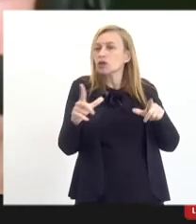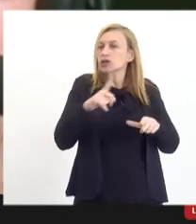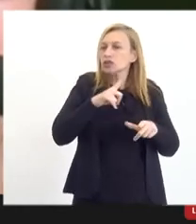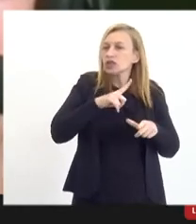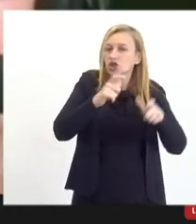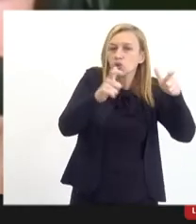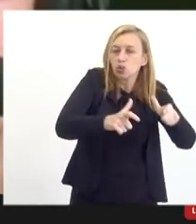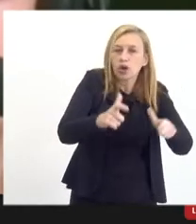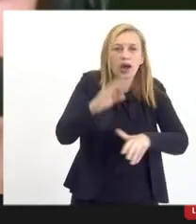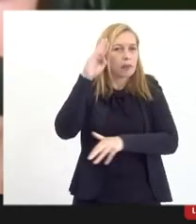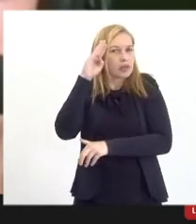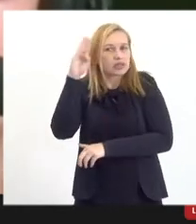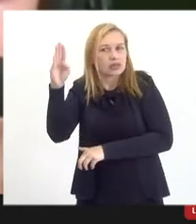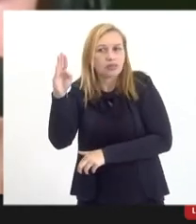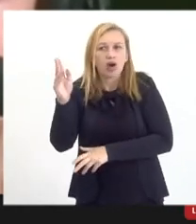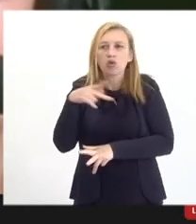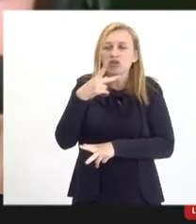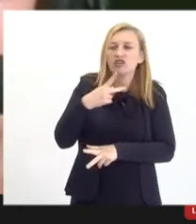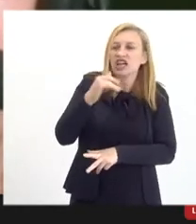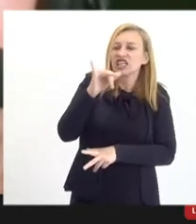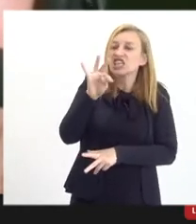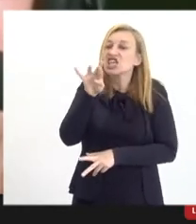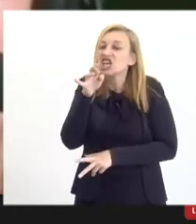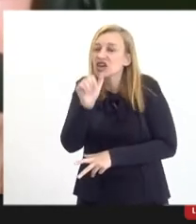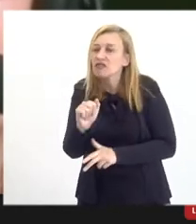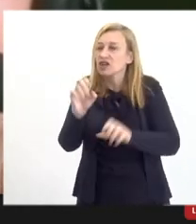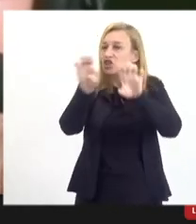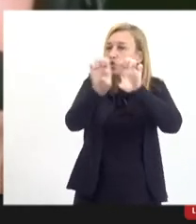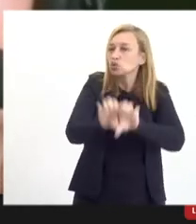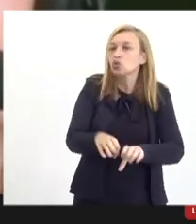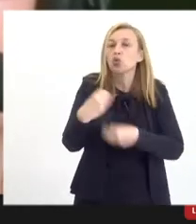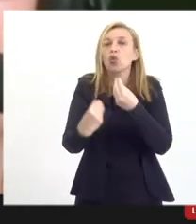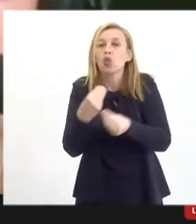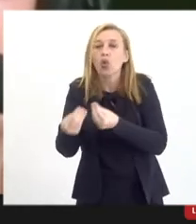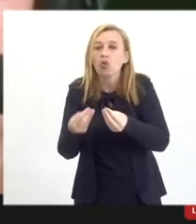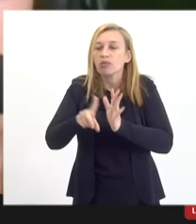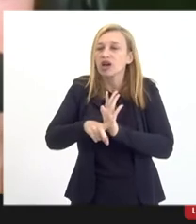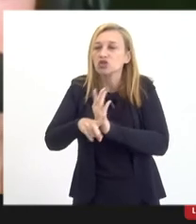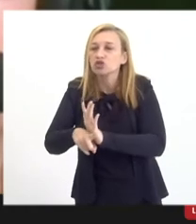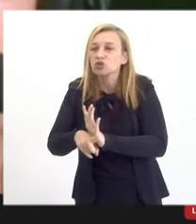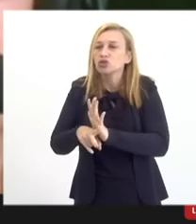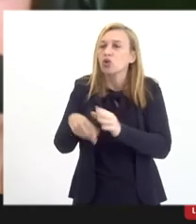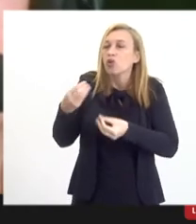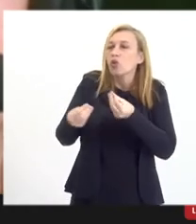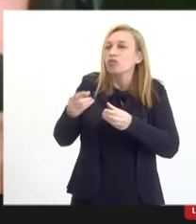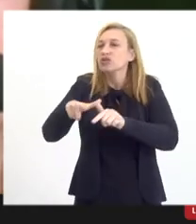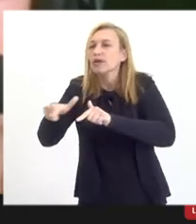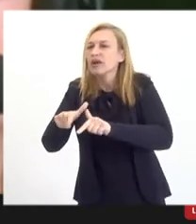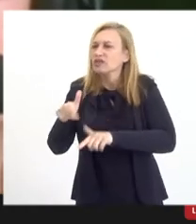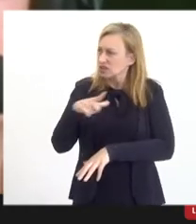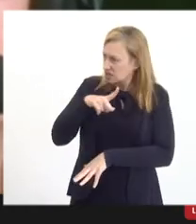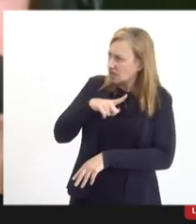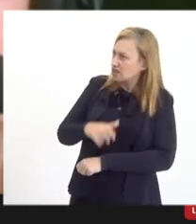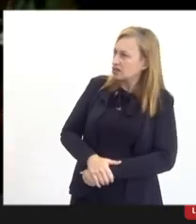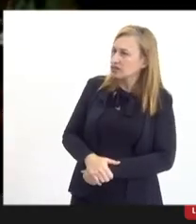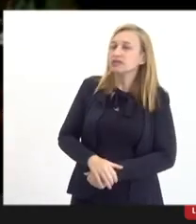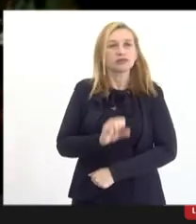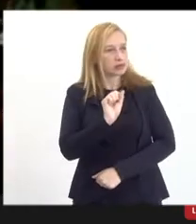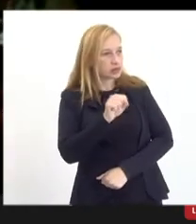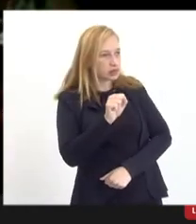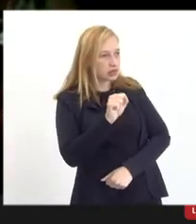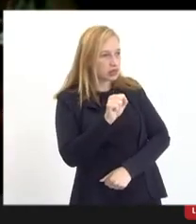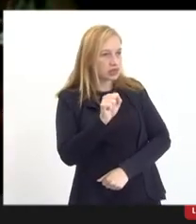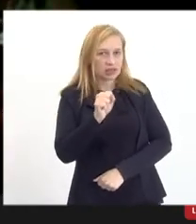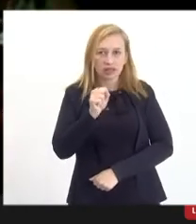prioritárias, quando a gente fala de infraestrutura, como é que atende tudo isso? Você tem isso? A gente tem, a gente